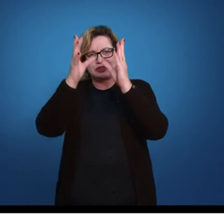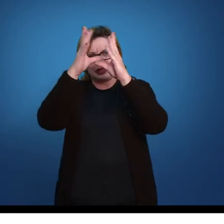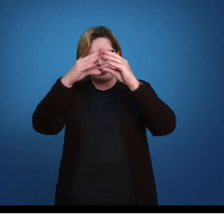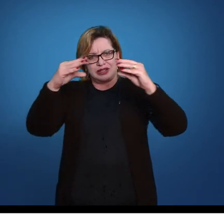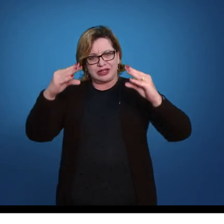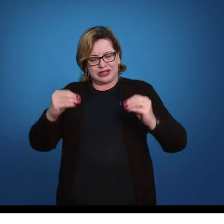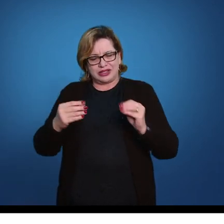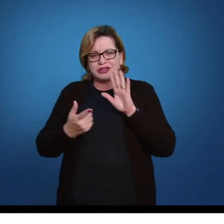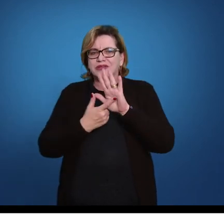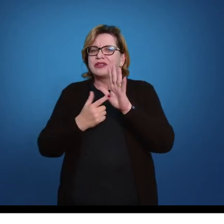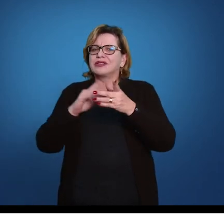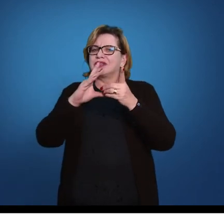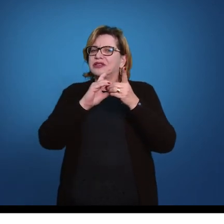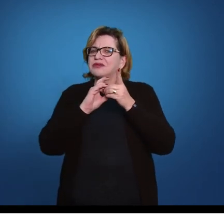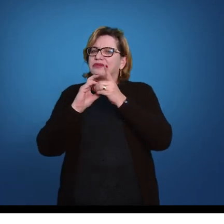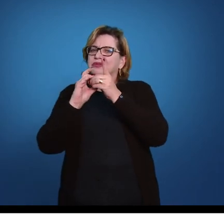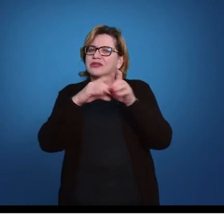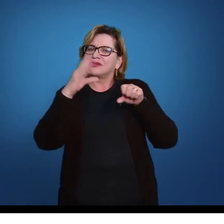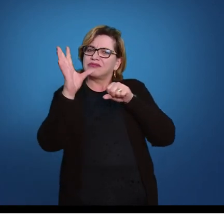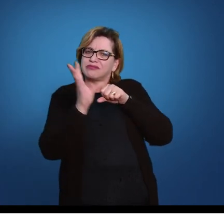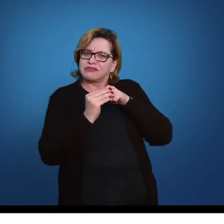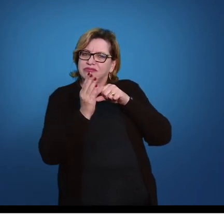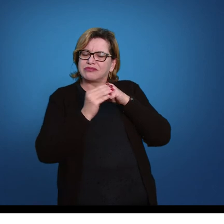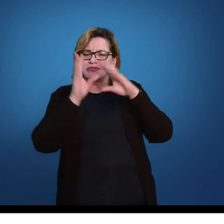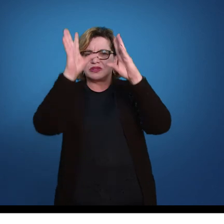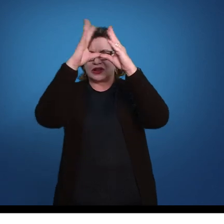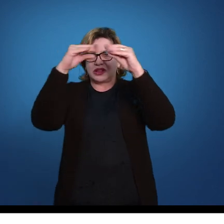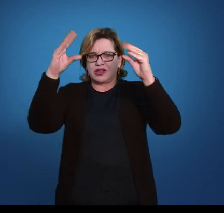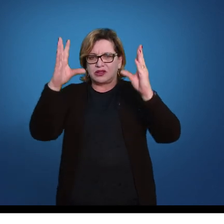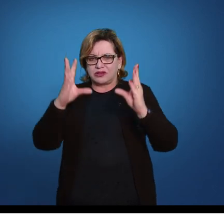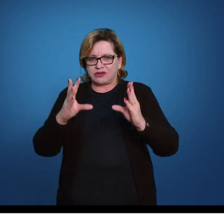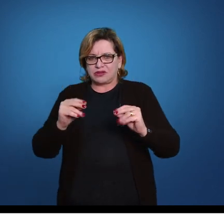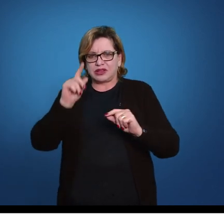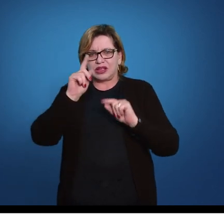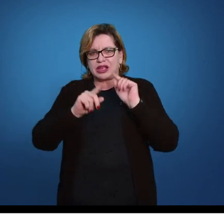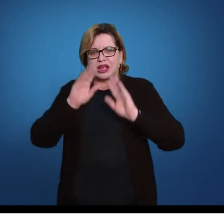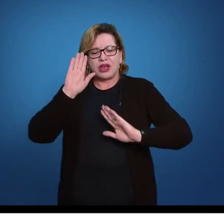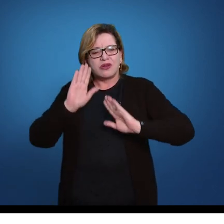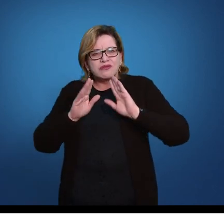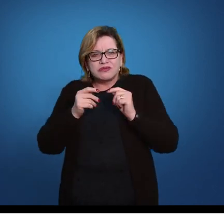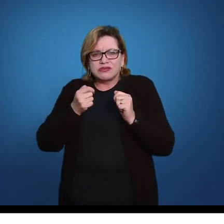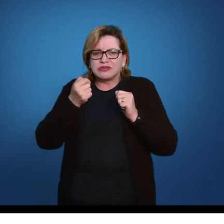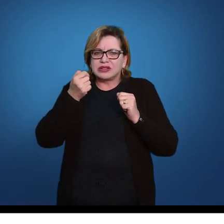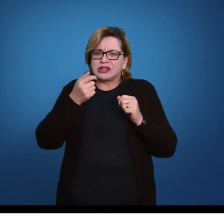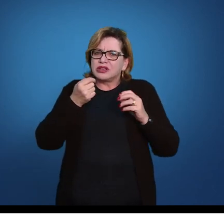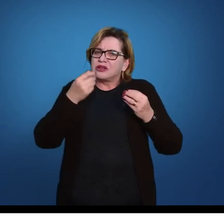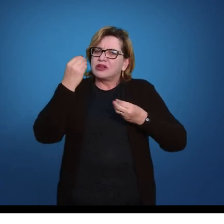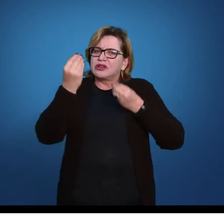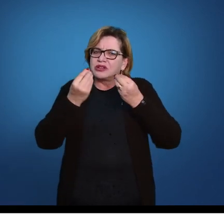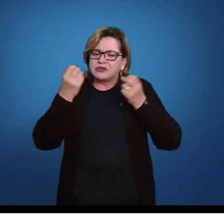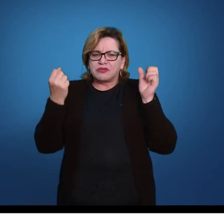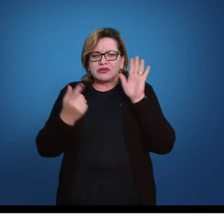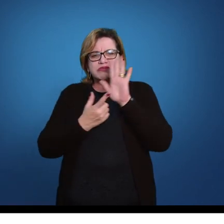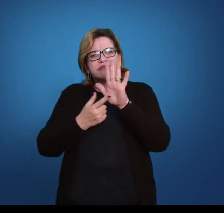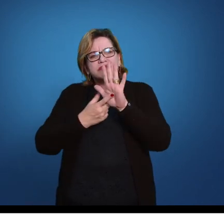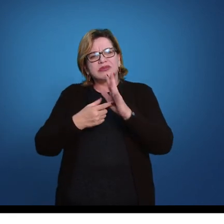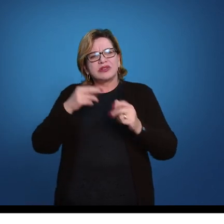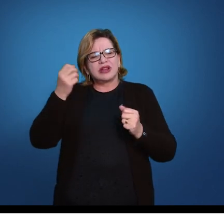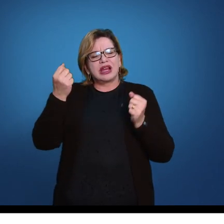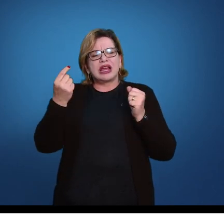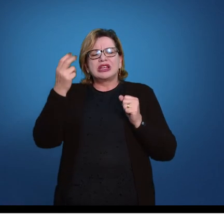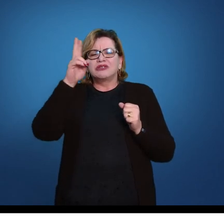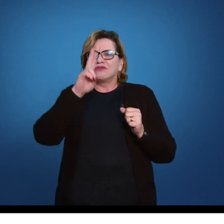dos conhecimentos circenses são algumas aproximações que justificam a